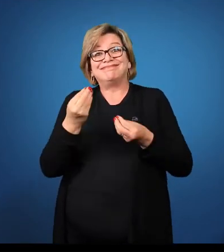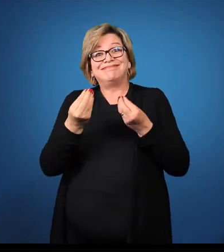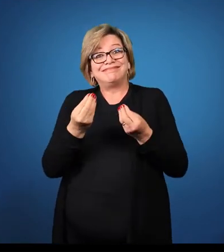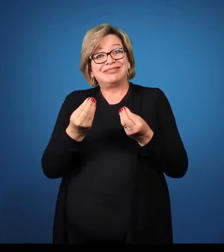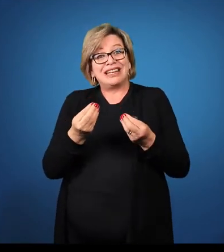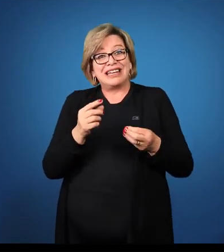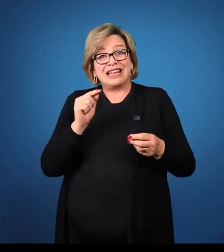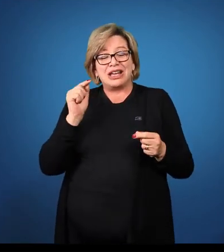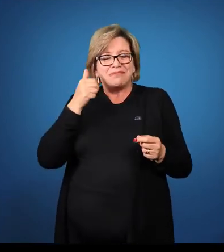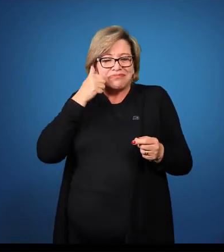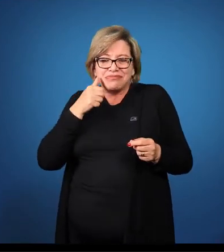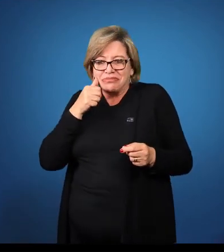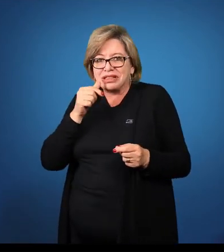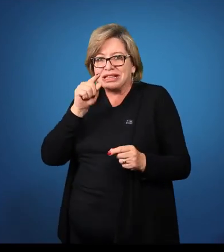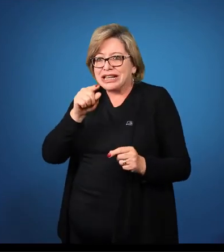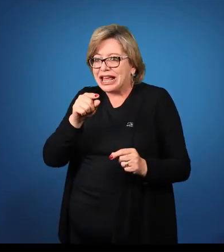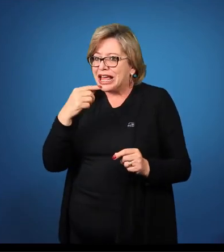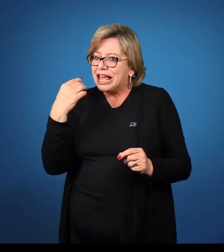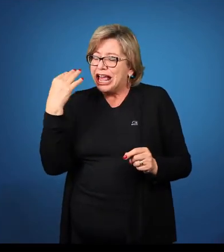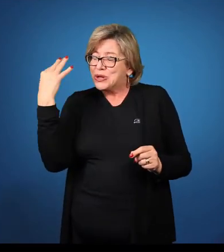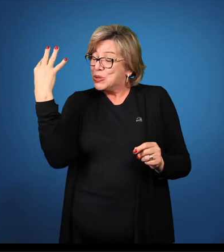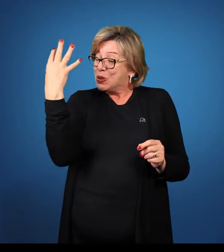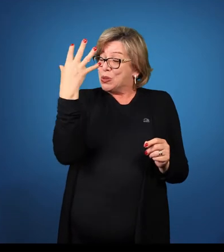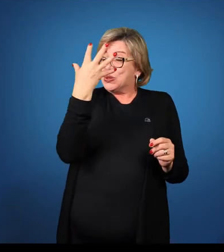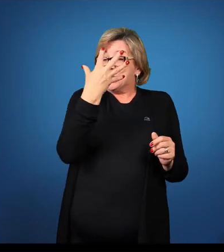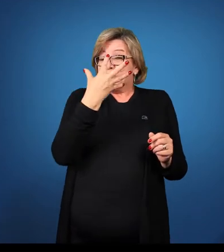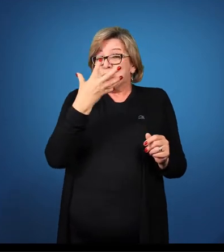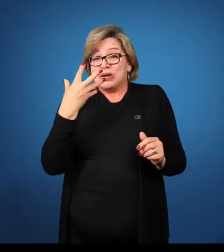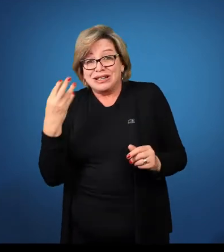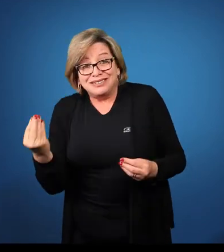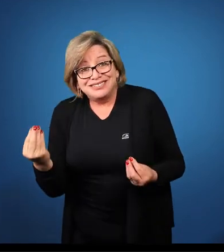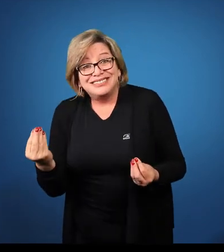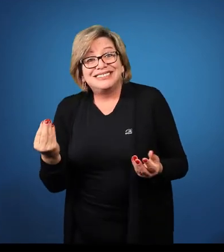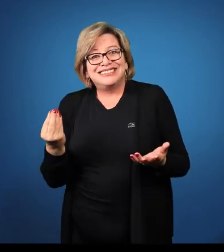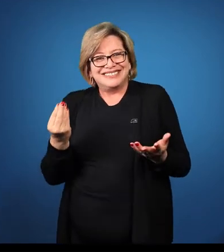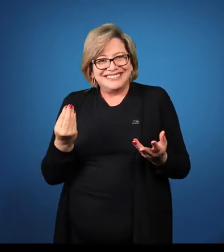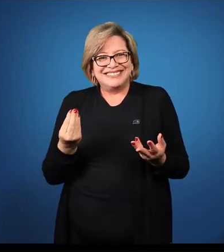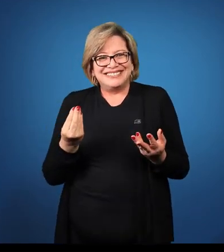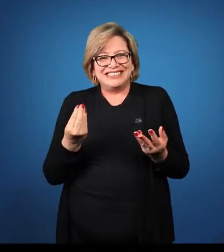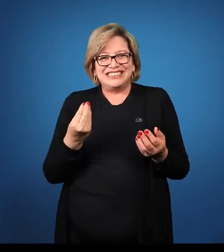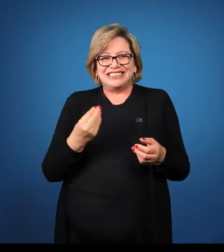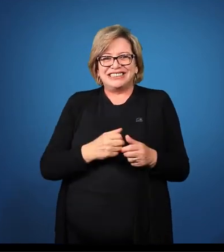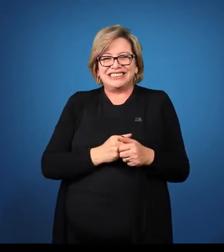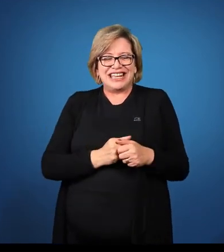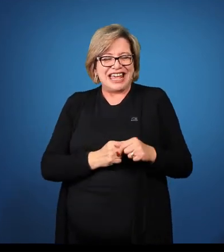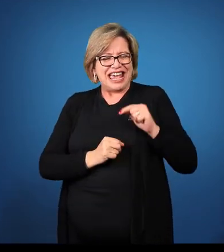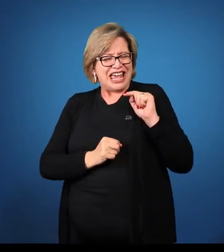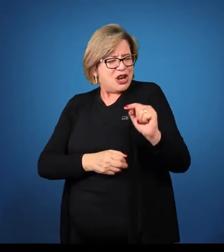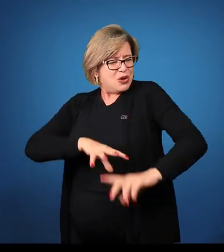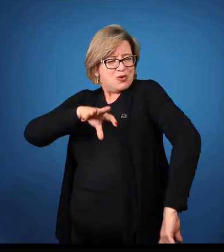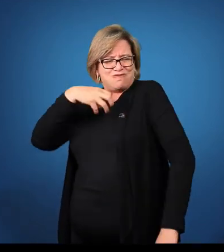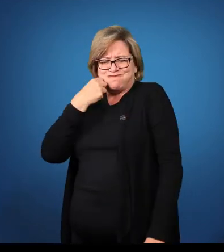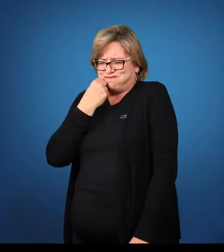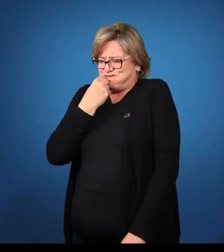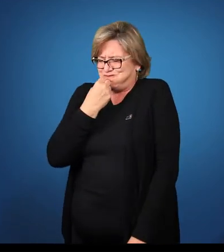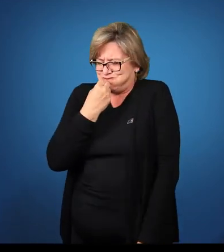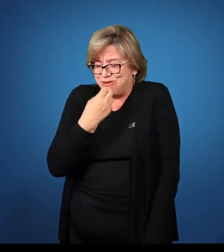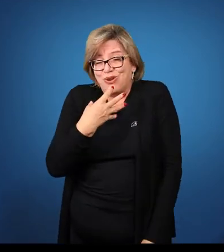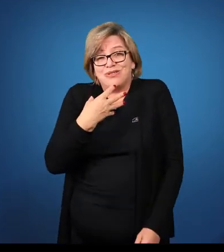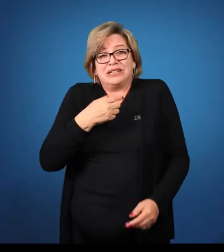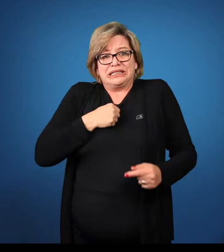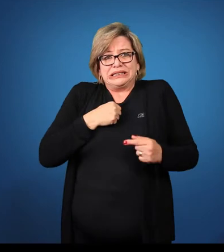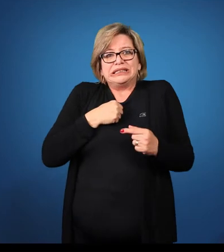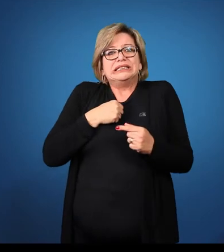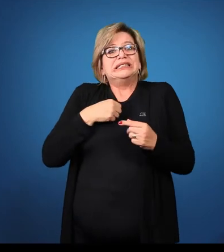Maria é lindíssima, bom, boníssimo. Então, essas